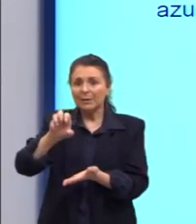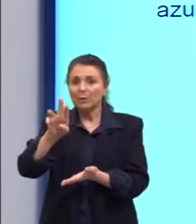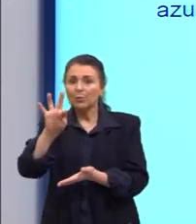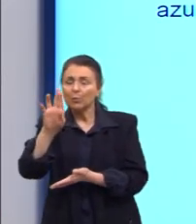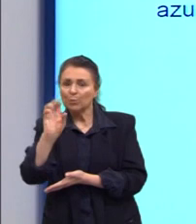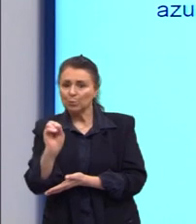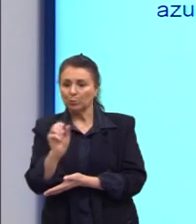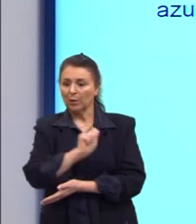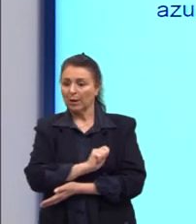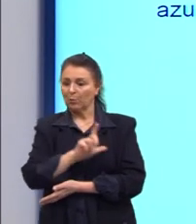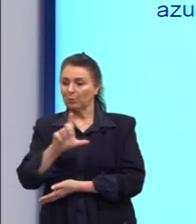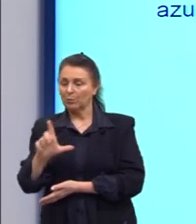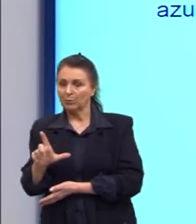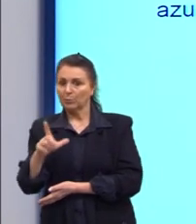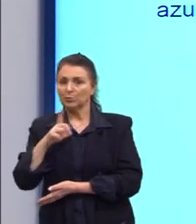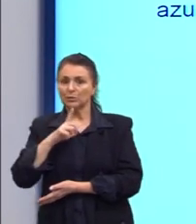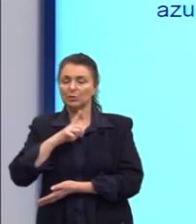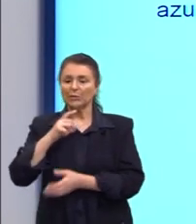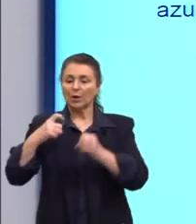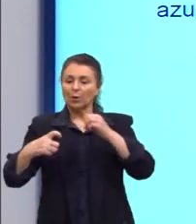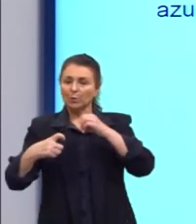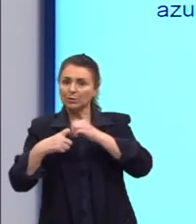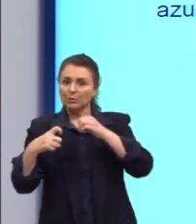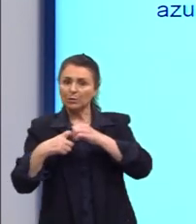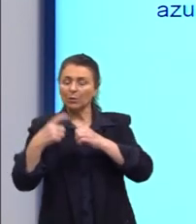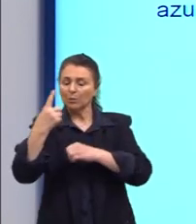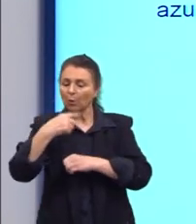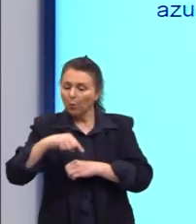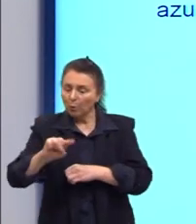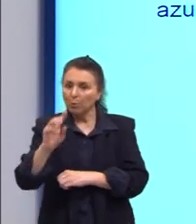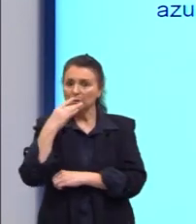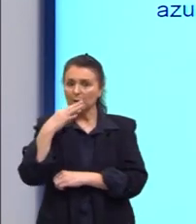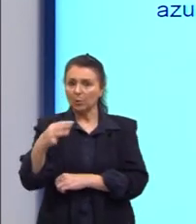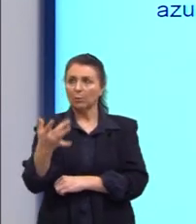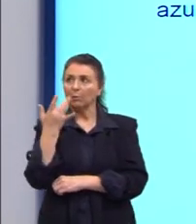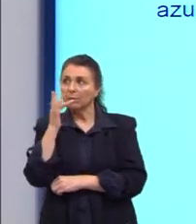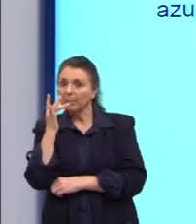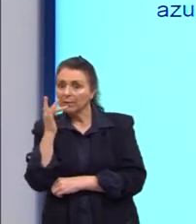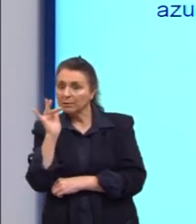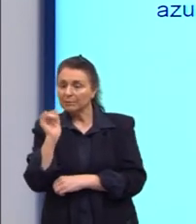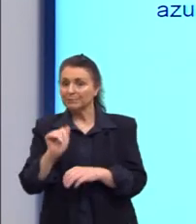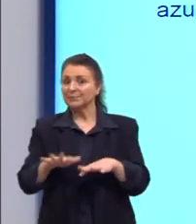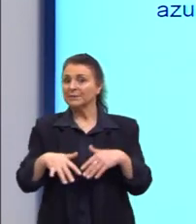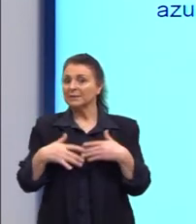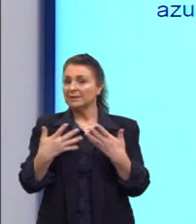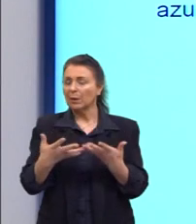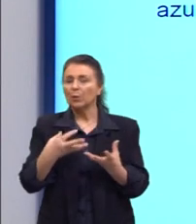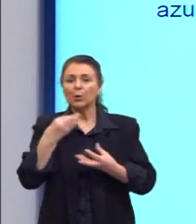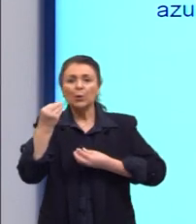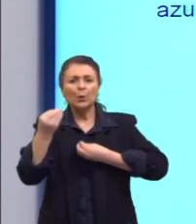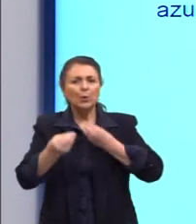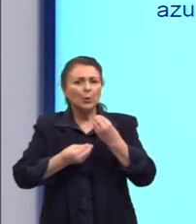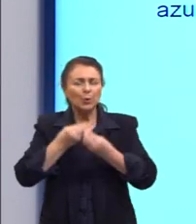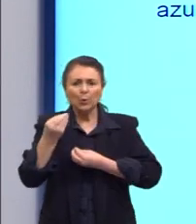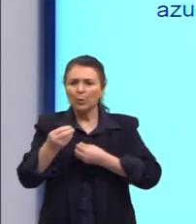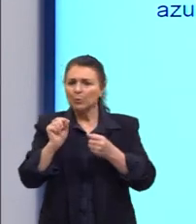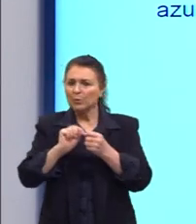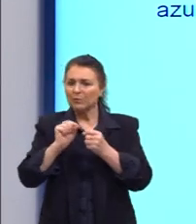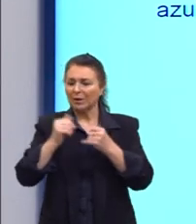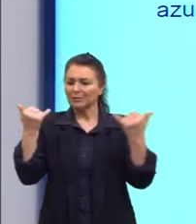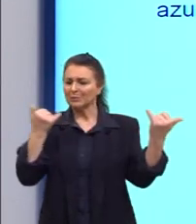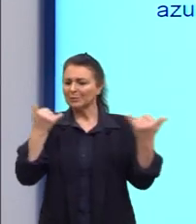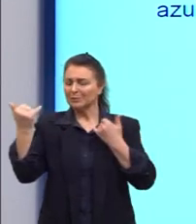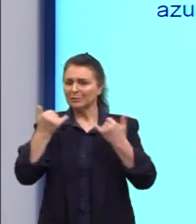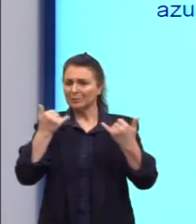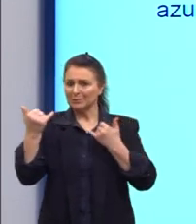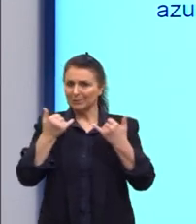azul, se tiver presença de oxidantes indica outra cor, fica branco, então, como traz todas essas informações